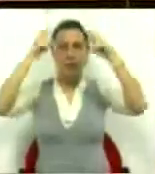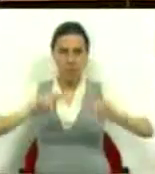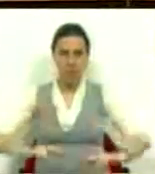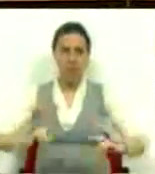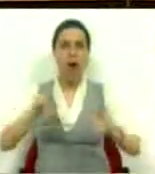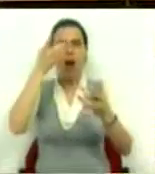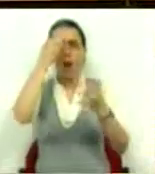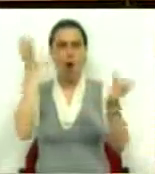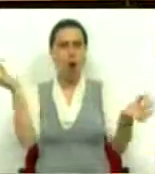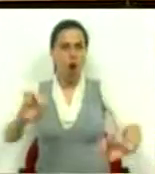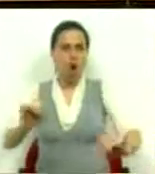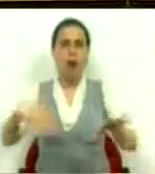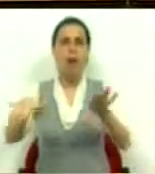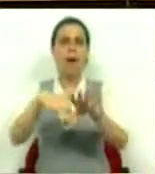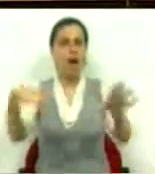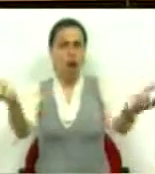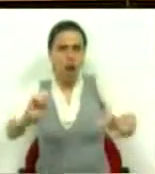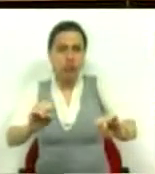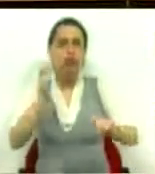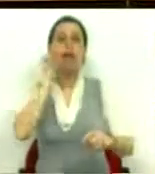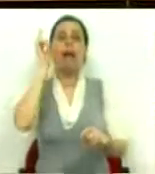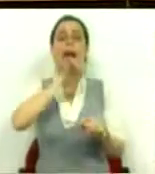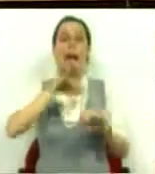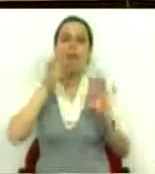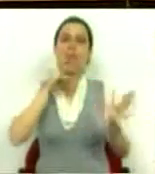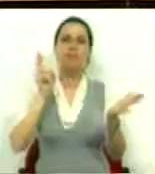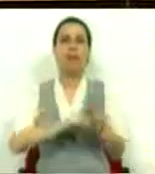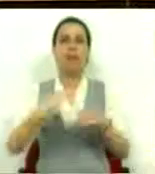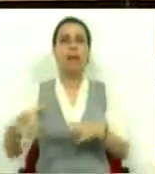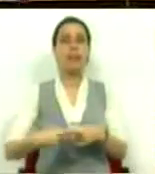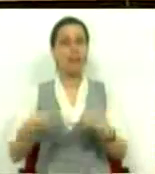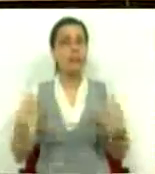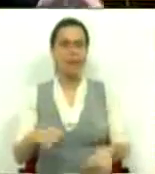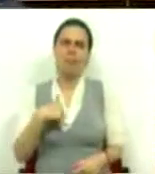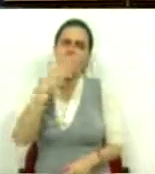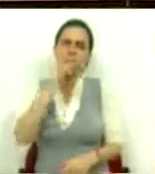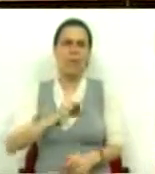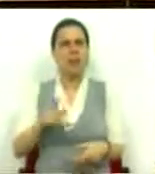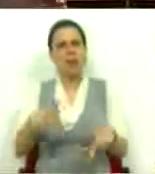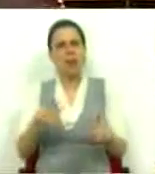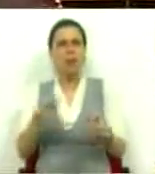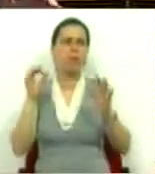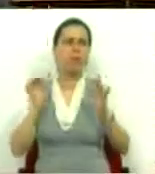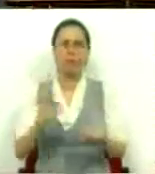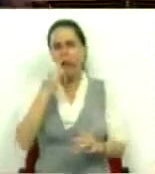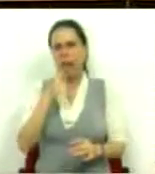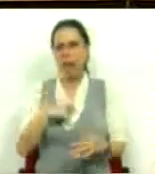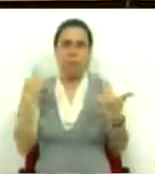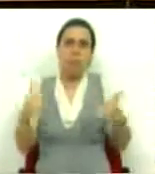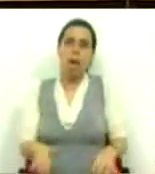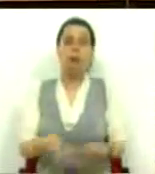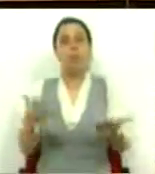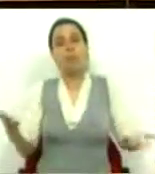sem consulta e sem participação daqueles que são os verdadeiramente interessados, parece-nos um método inteiramente errado.